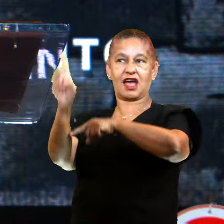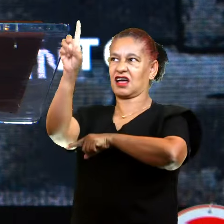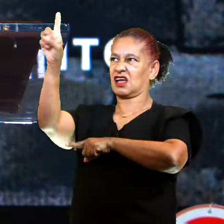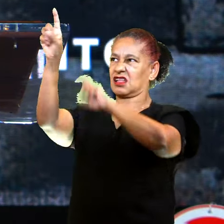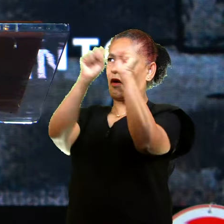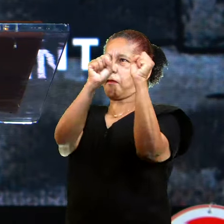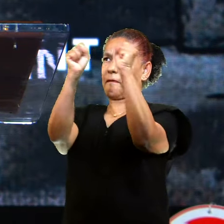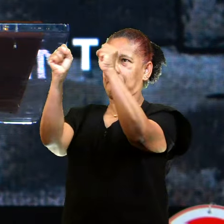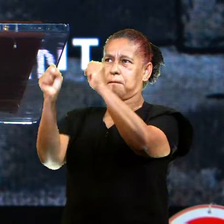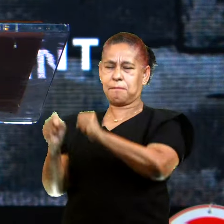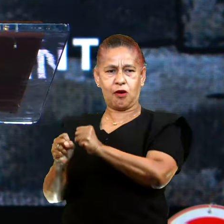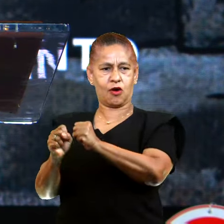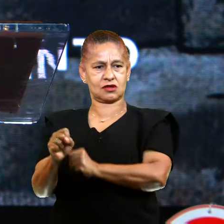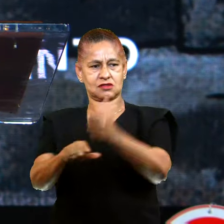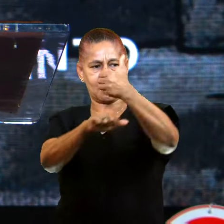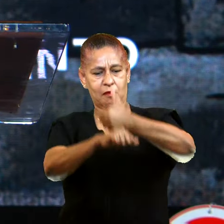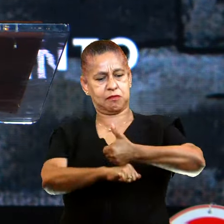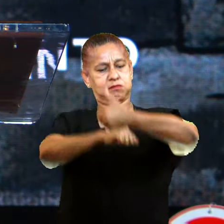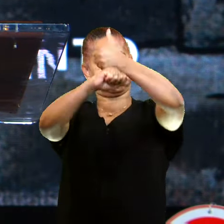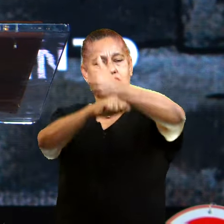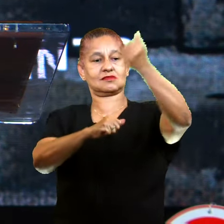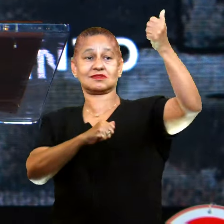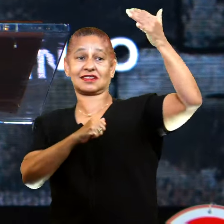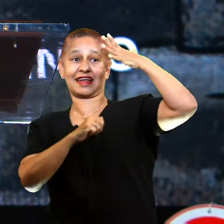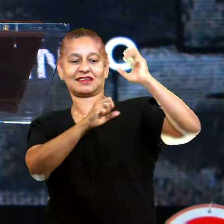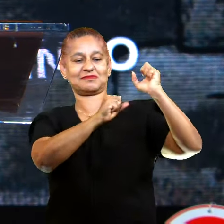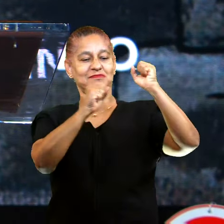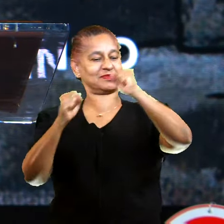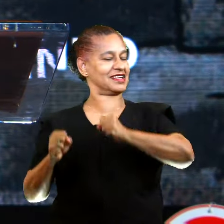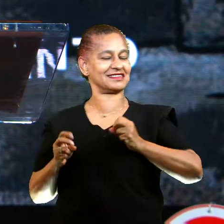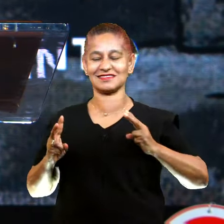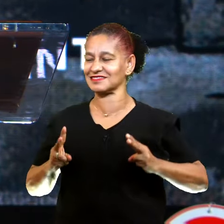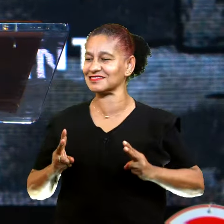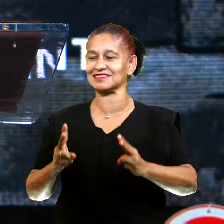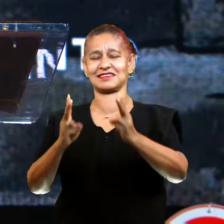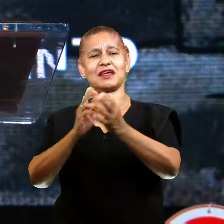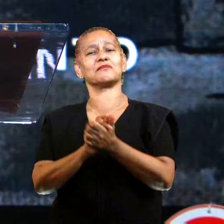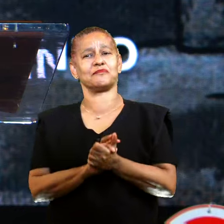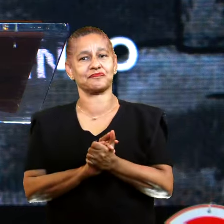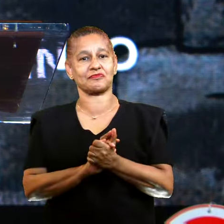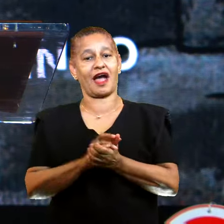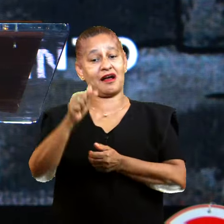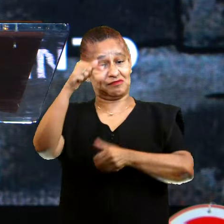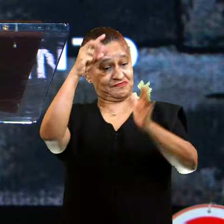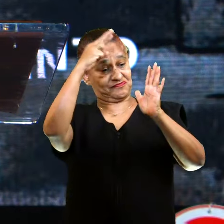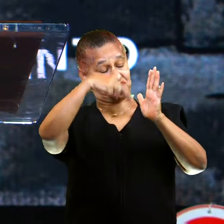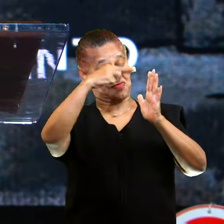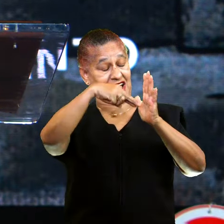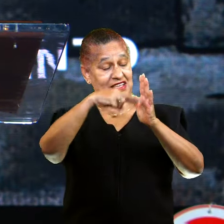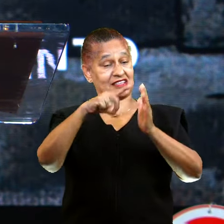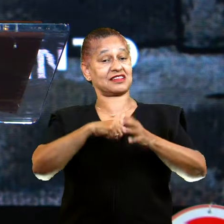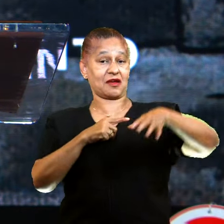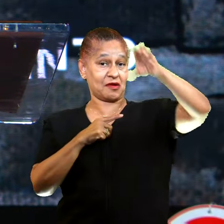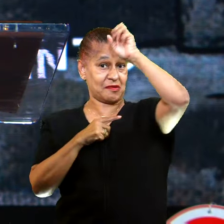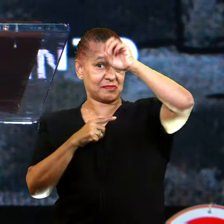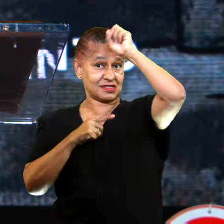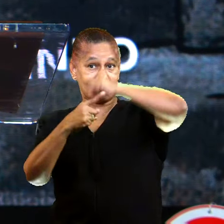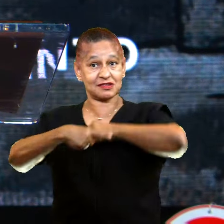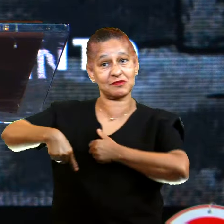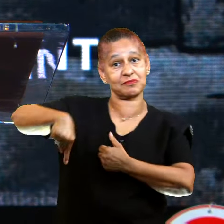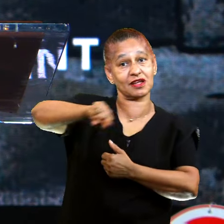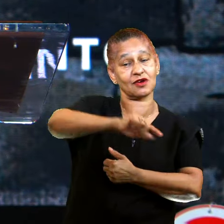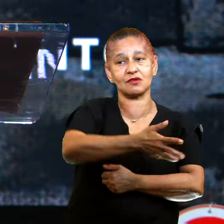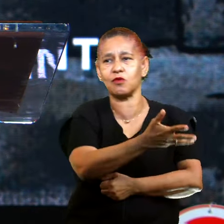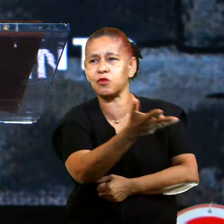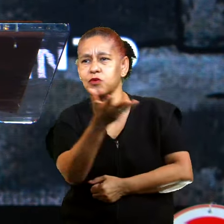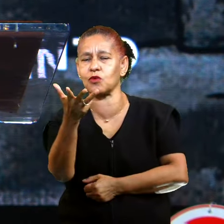-Poderoso. Deus cheio de autoridade, de graça e poder. Queridos, aqui eu acho que tem um aprendizado para a igreja. Essa igreja de